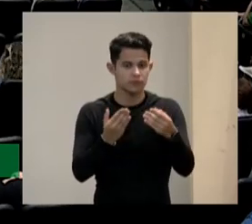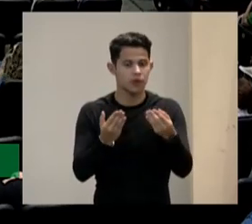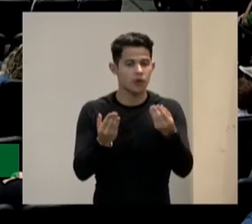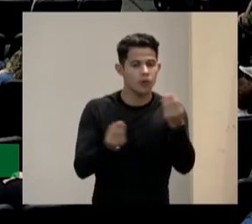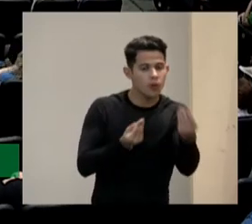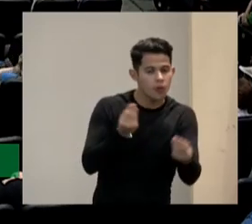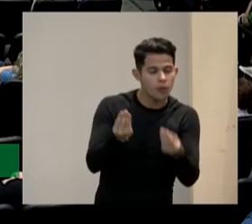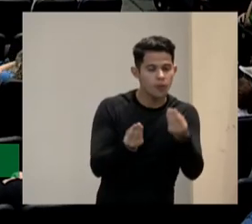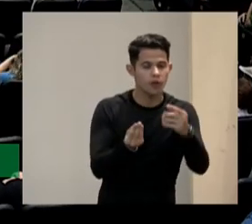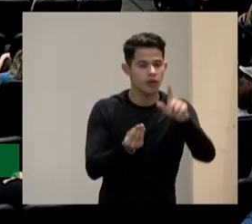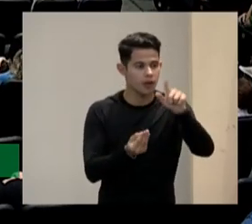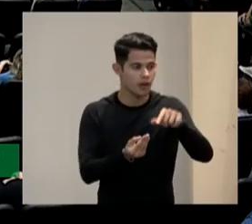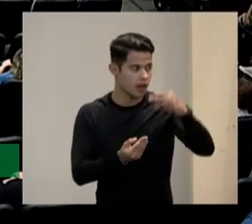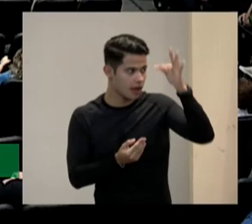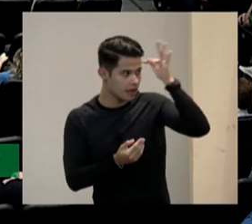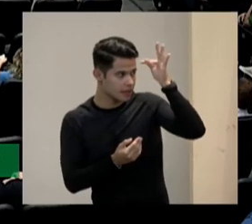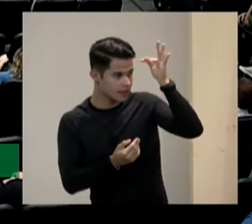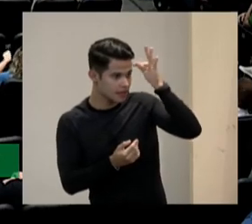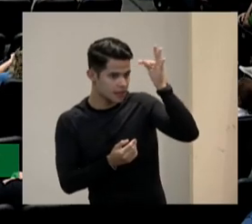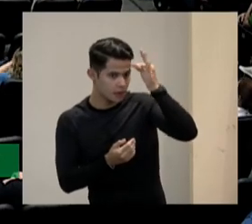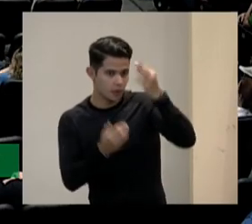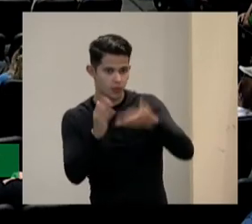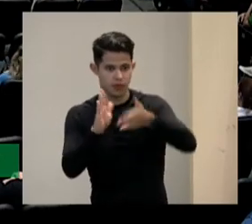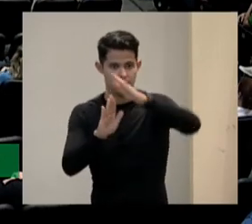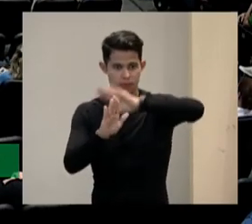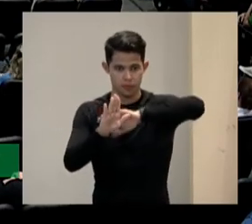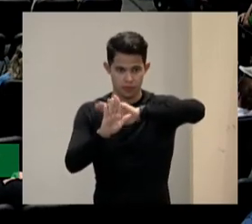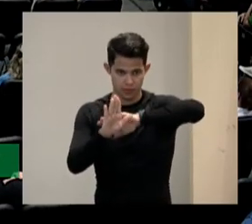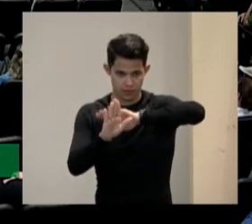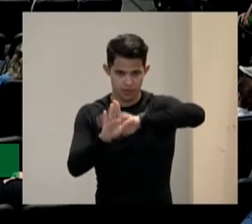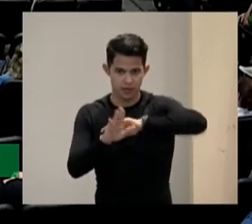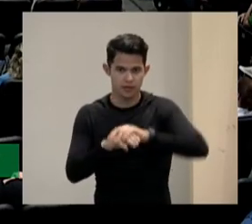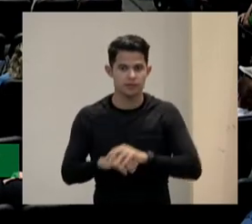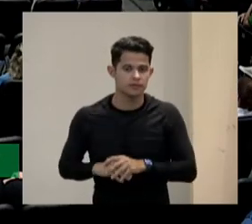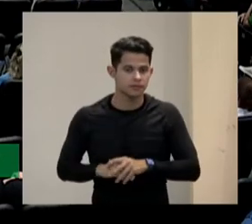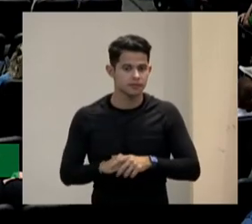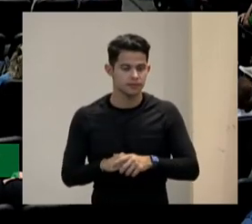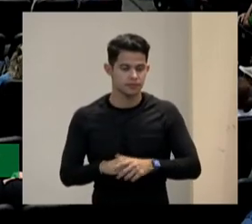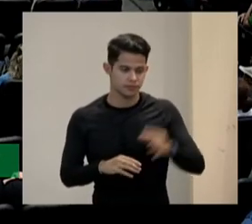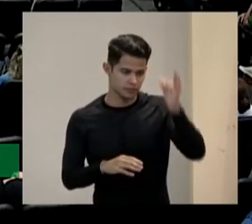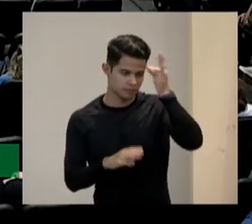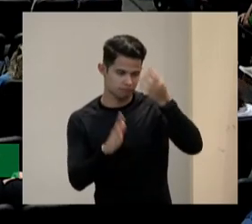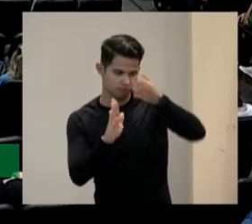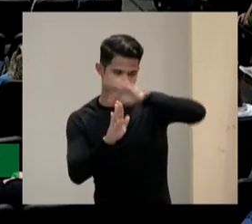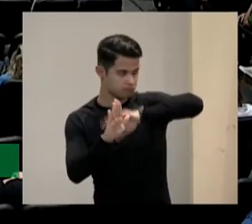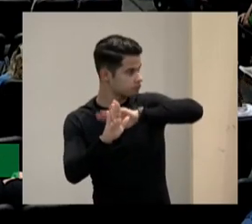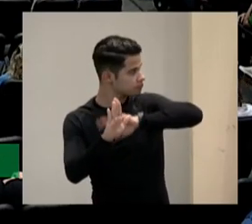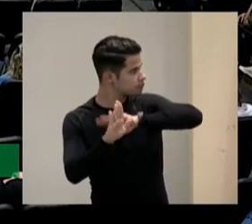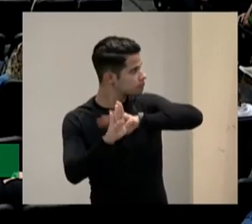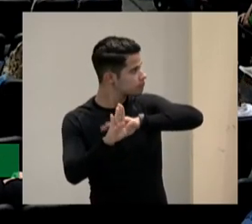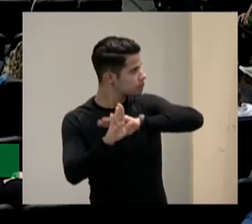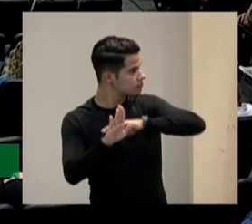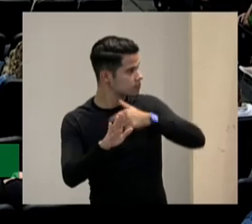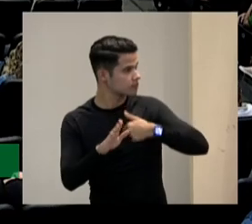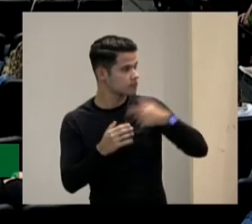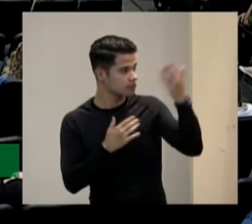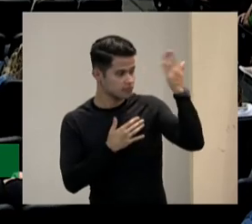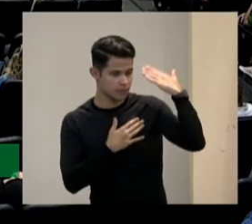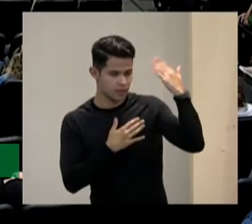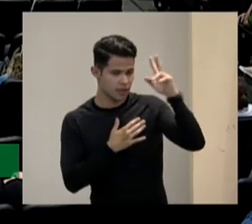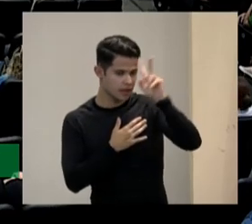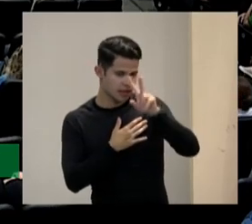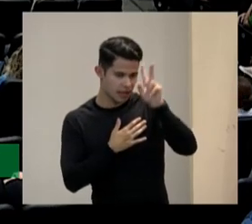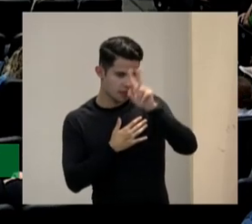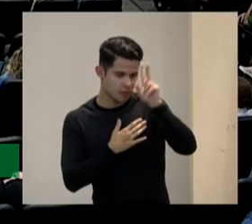teoria de Vygotsky está por trás do Dua até eu publiquei pouco tempo atrás já não me lembro onde está publicado um artigo